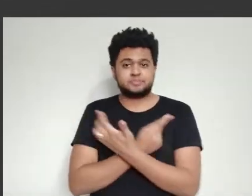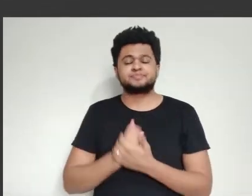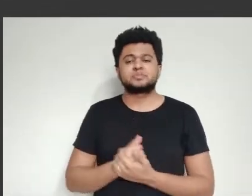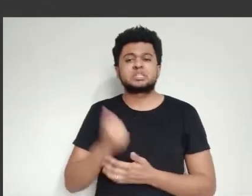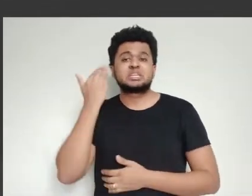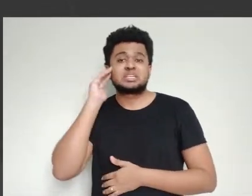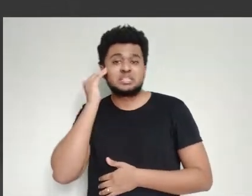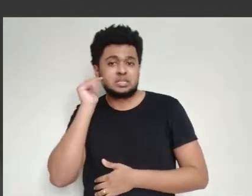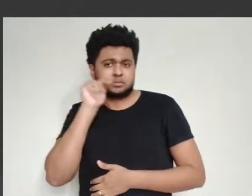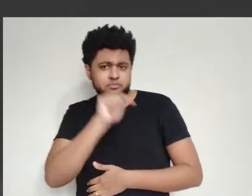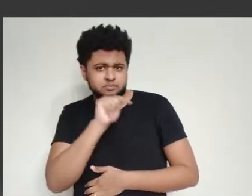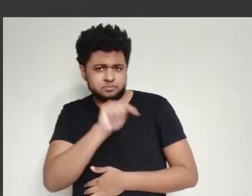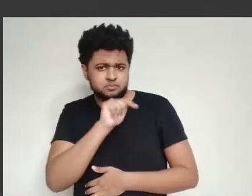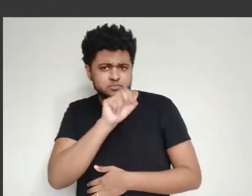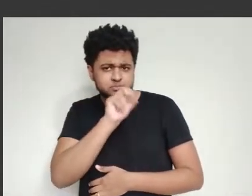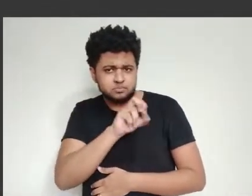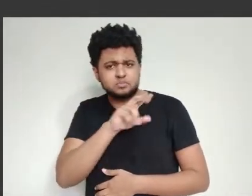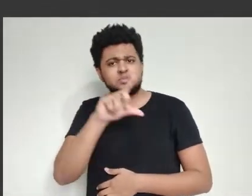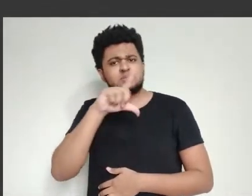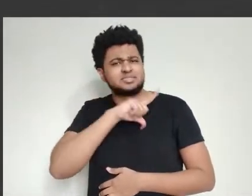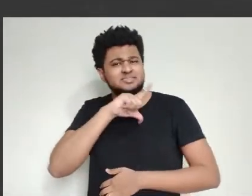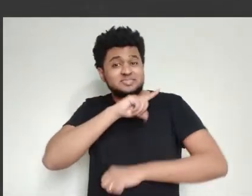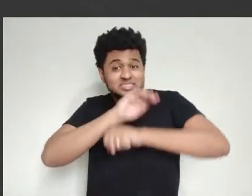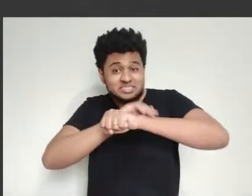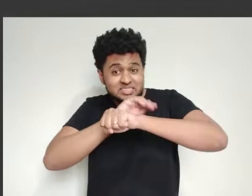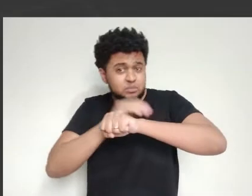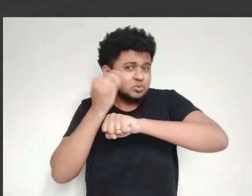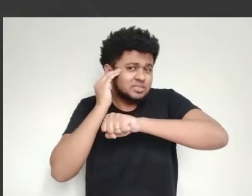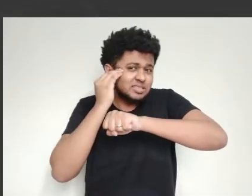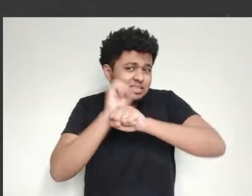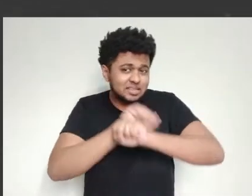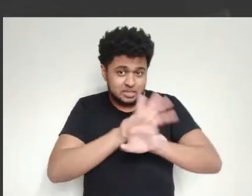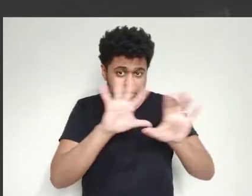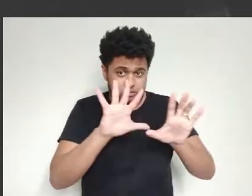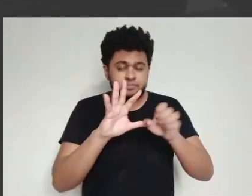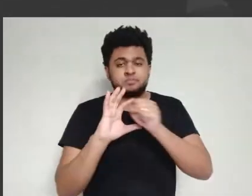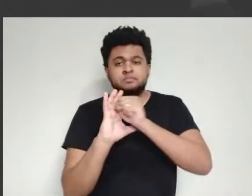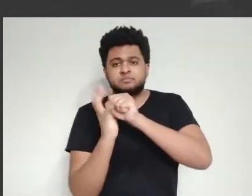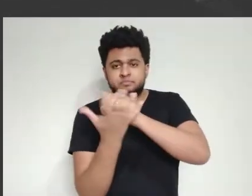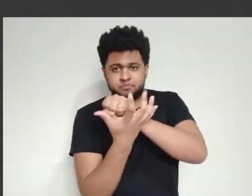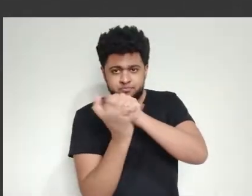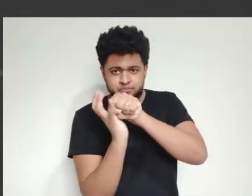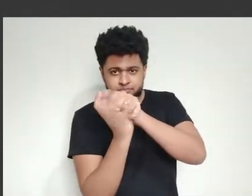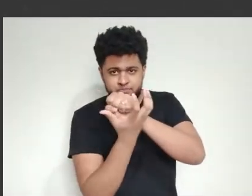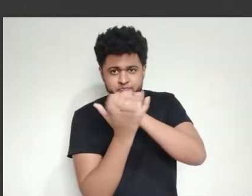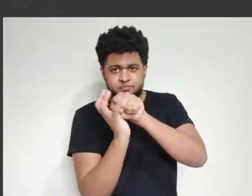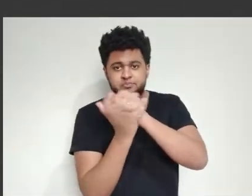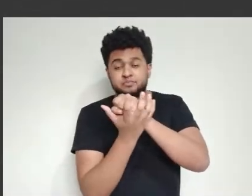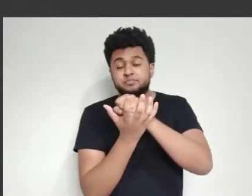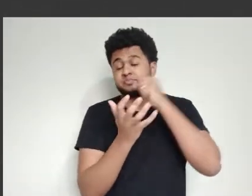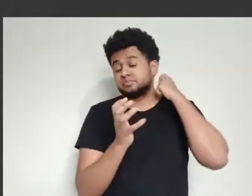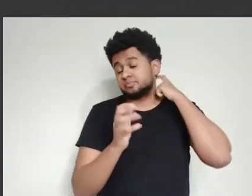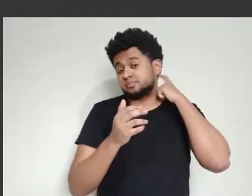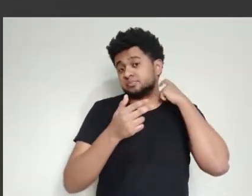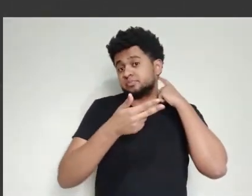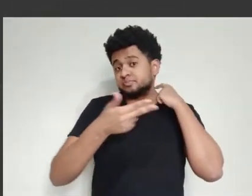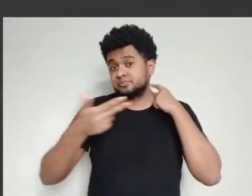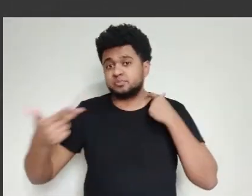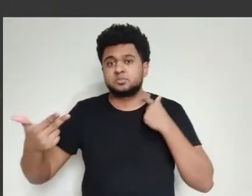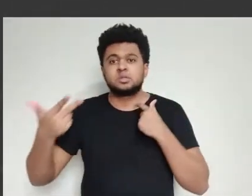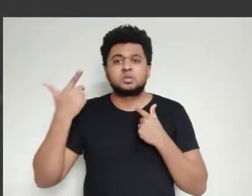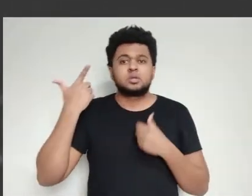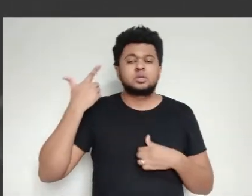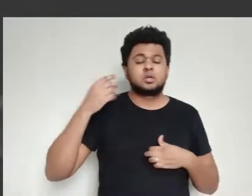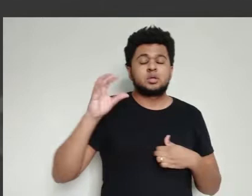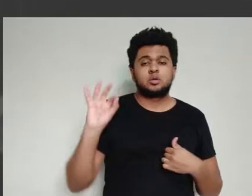Você precisa compreender, entender bem daquele micro-organismo, senão vai dar tudo errado. Entender daquele micro-organismo leva